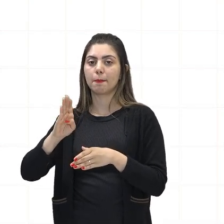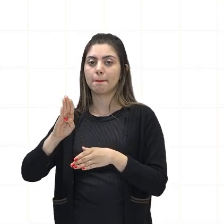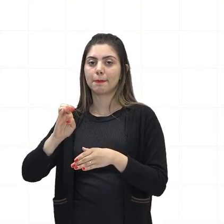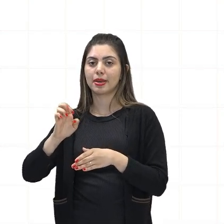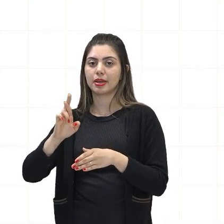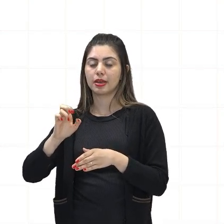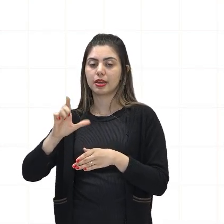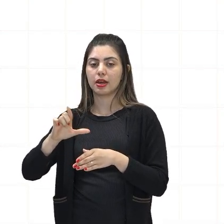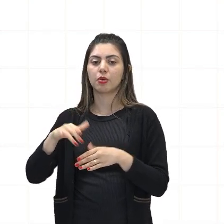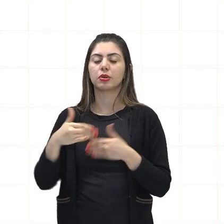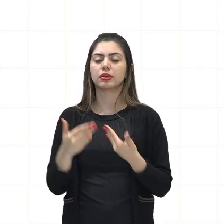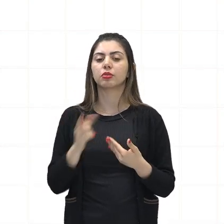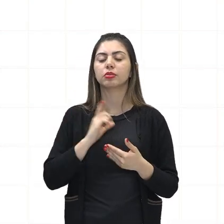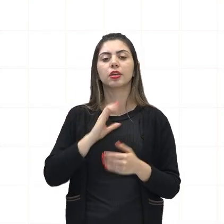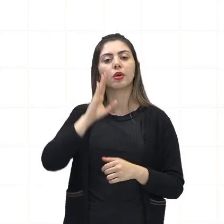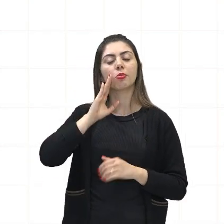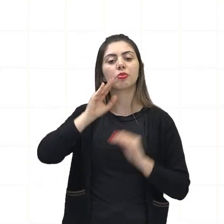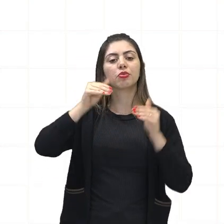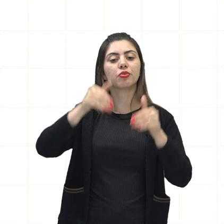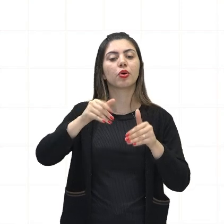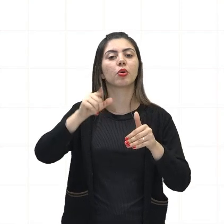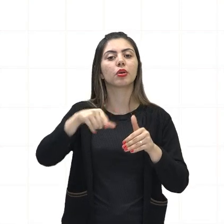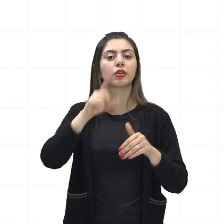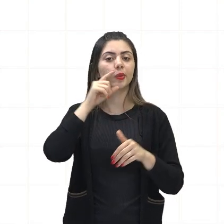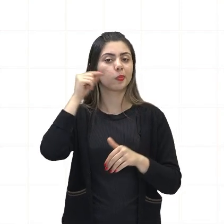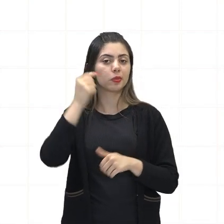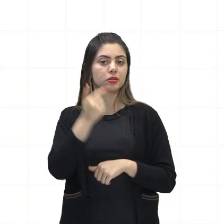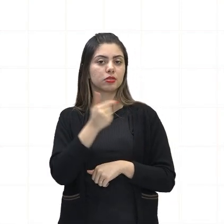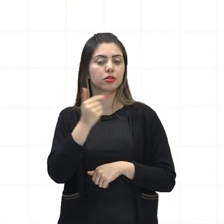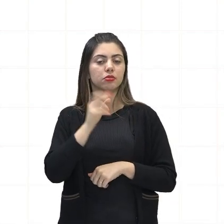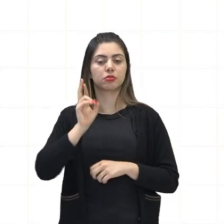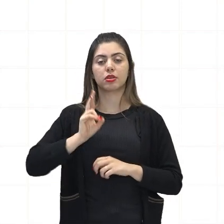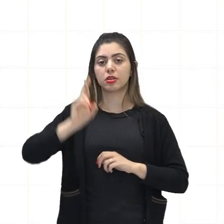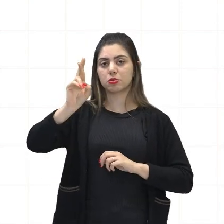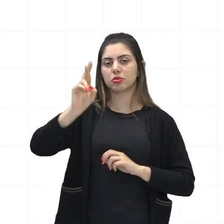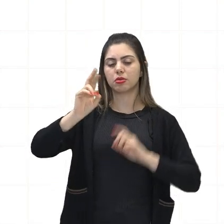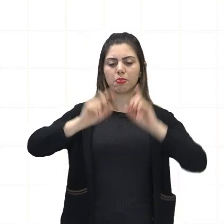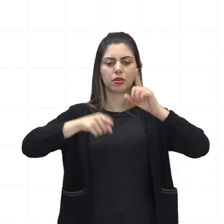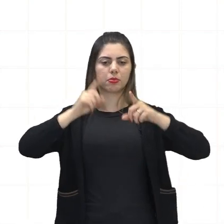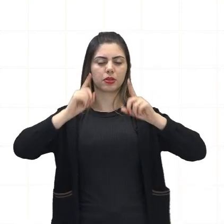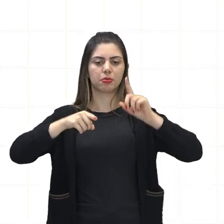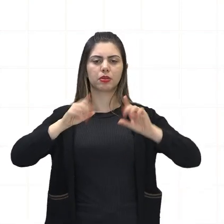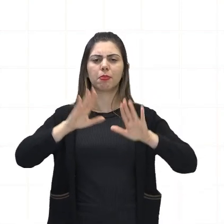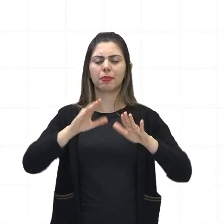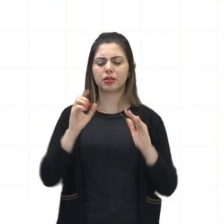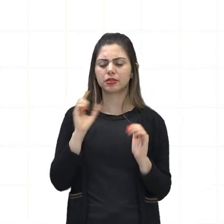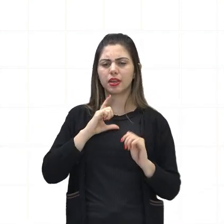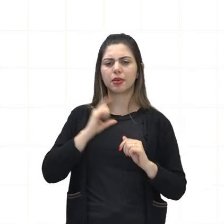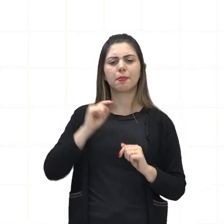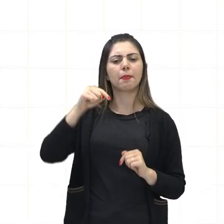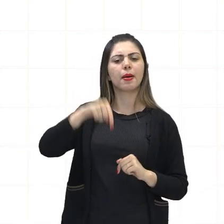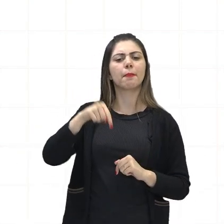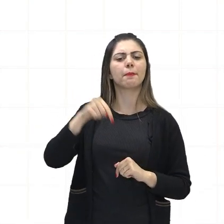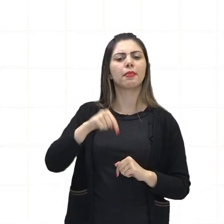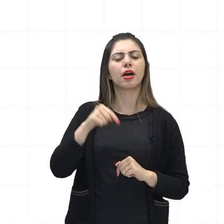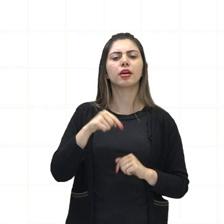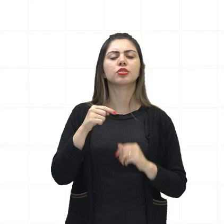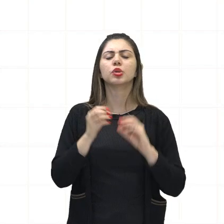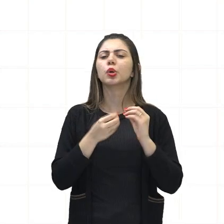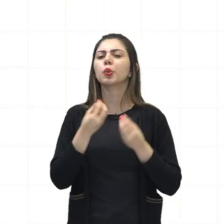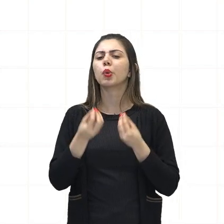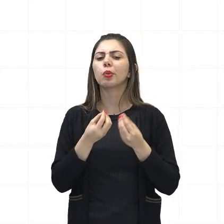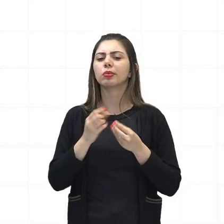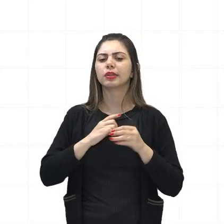o eixo central desse carrossel, que comanda tudo. E abaixo deles ali, no chão, nos pés de Dom Pedro,